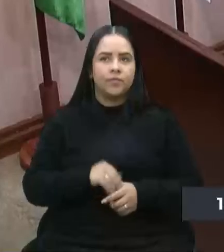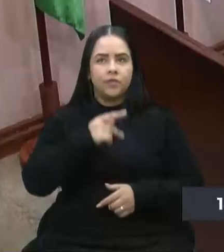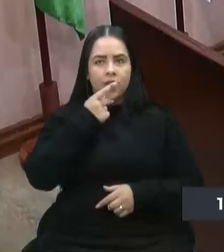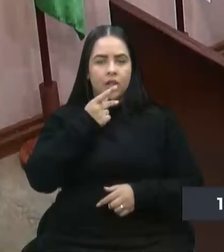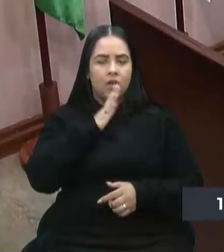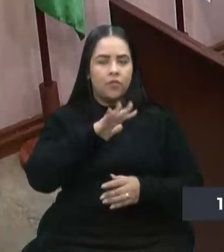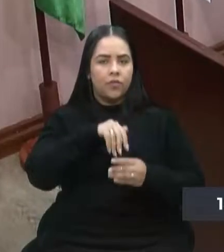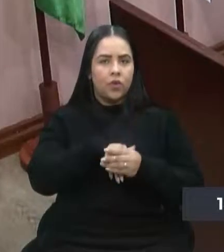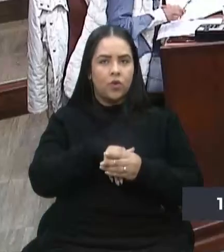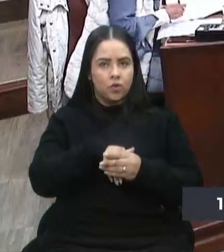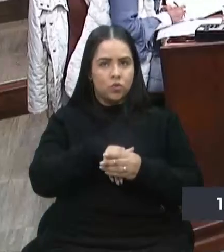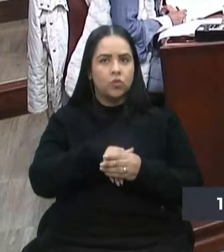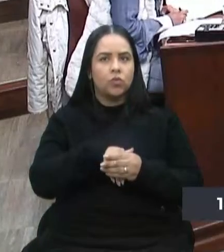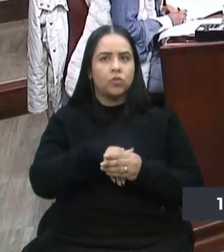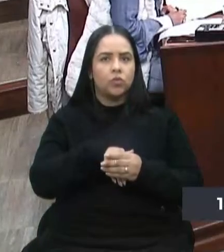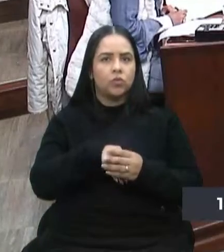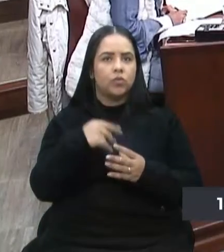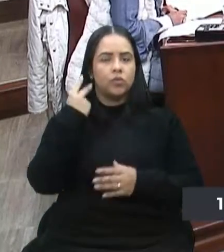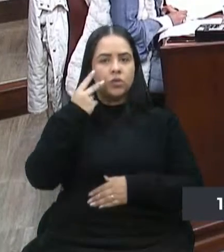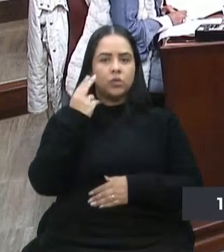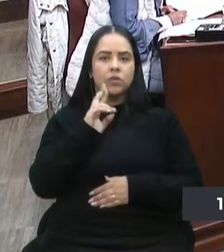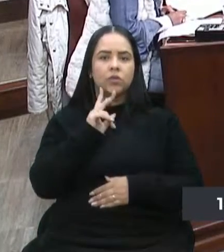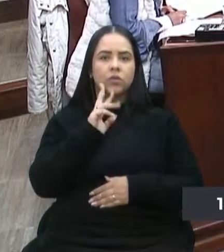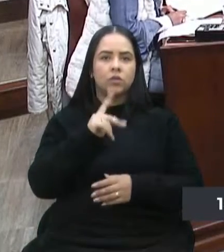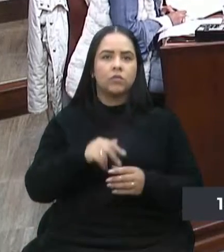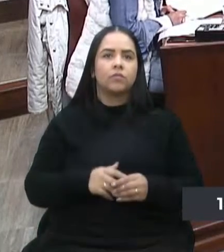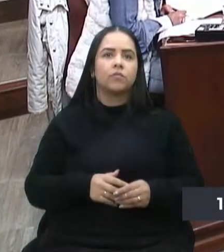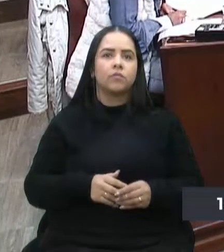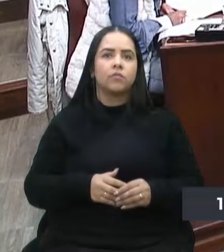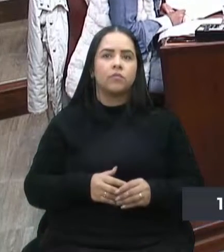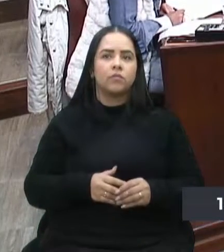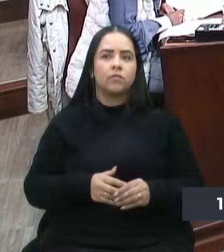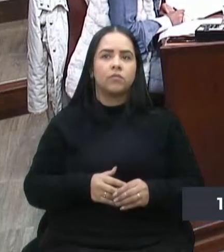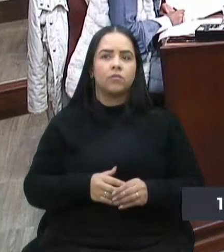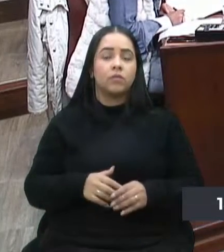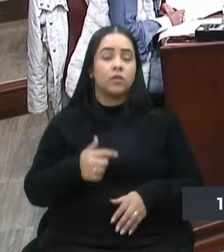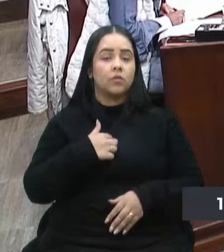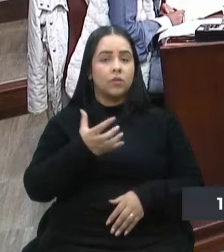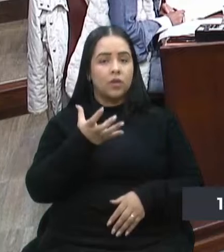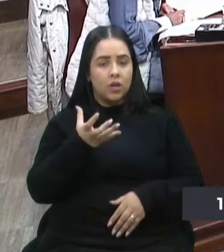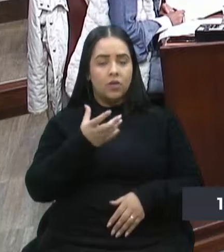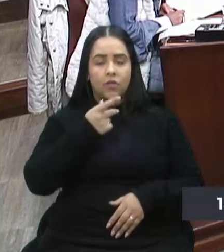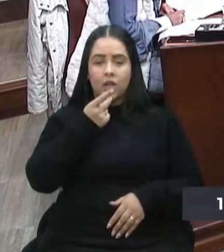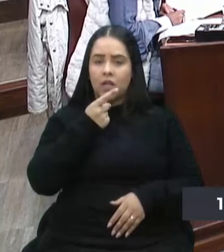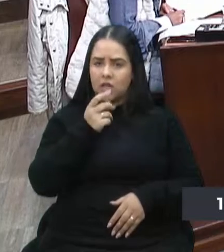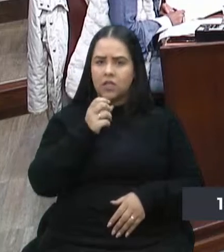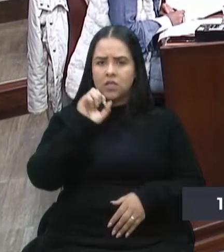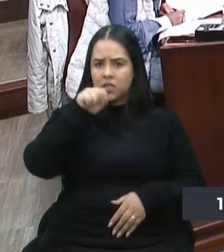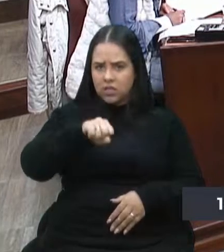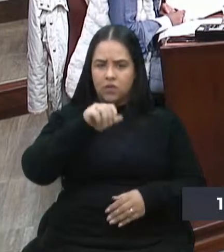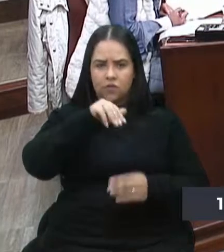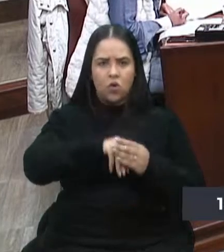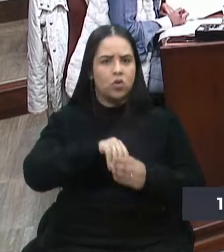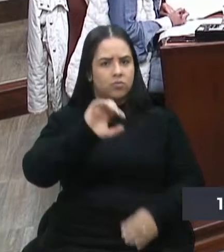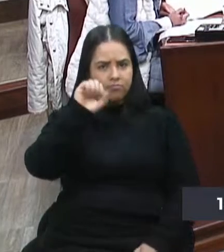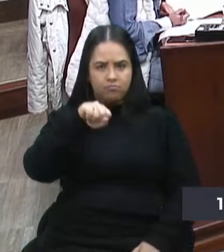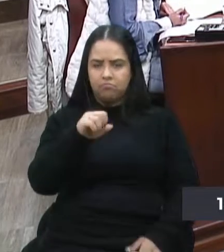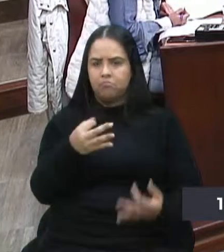Vereador Renato? Quero dizer que voto a favor, com certeza, né?